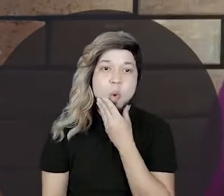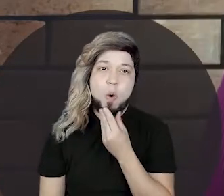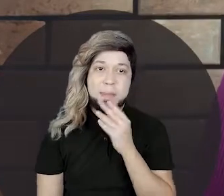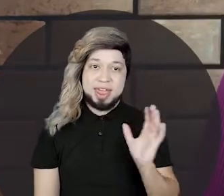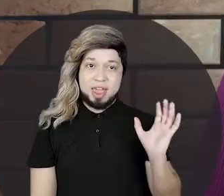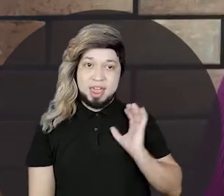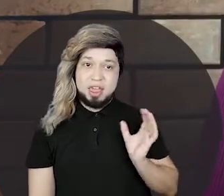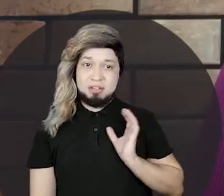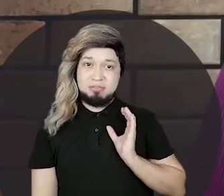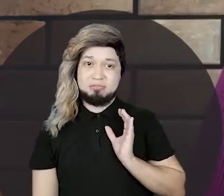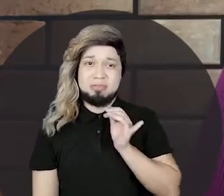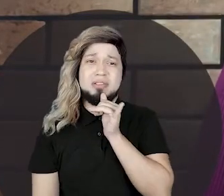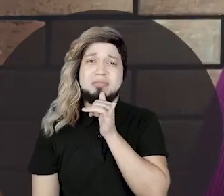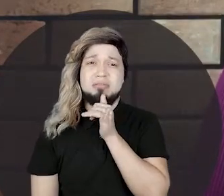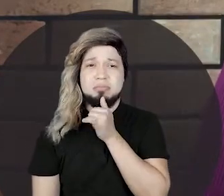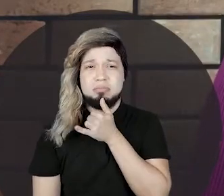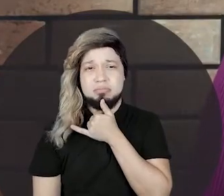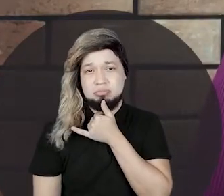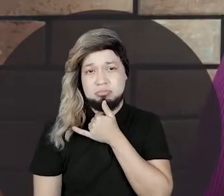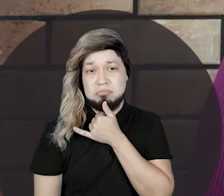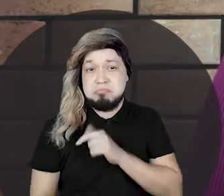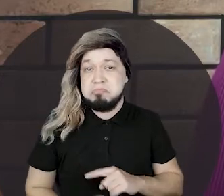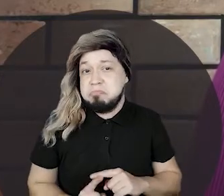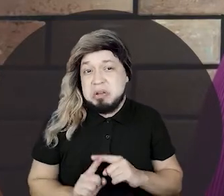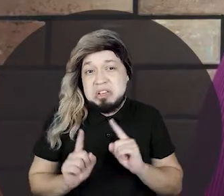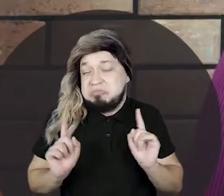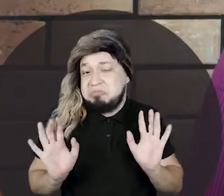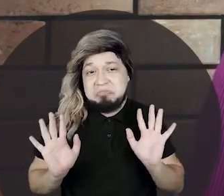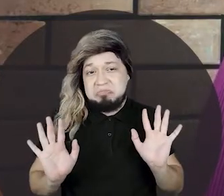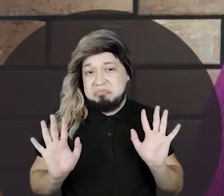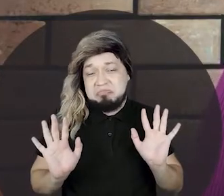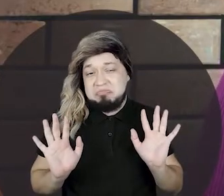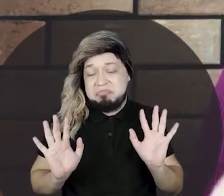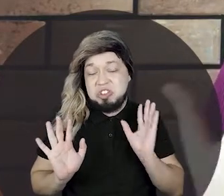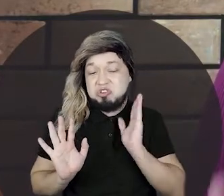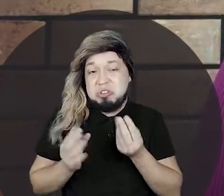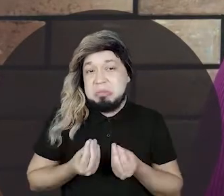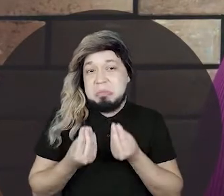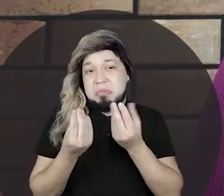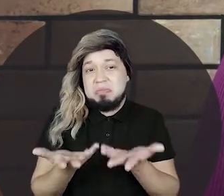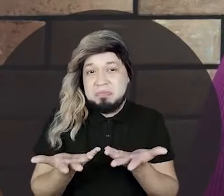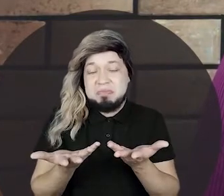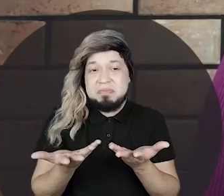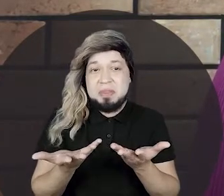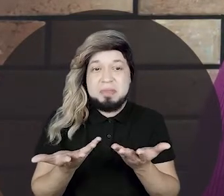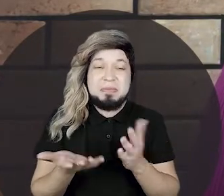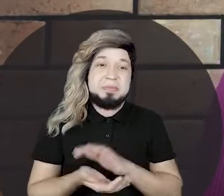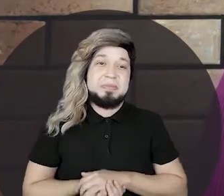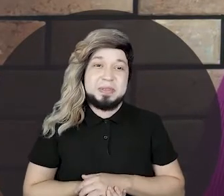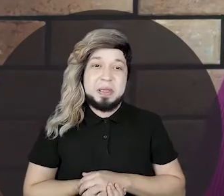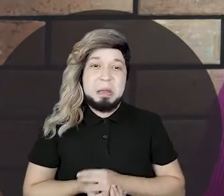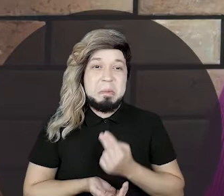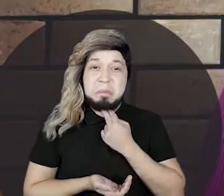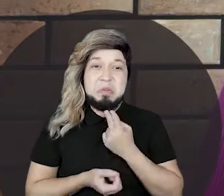E o compadre rico ficou todo triste, mas já tinha dado para ele mesmo, então